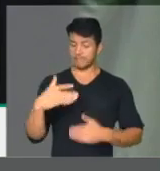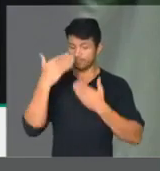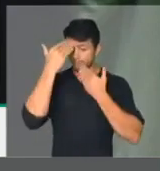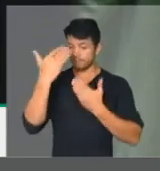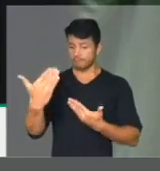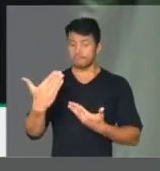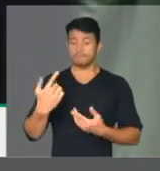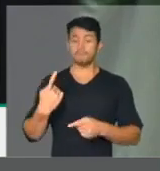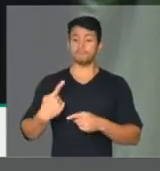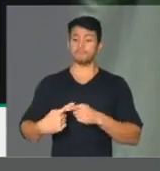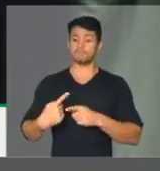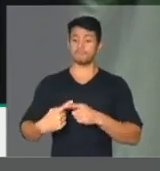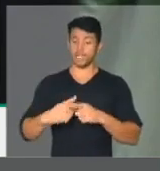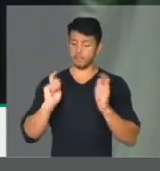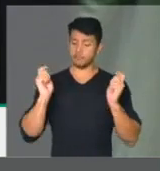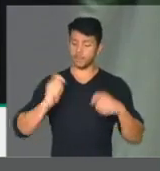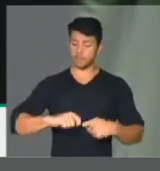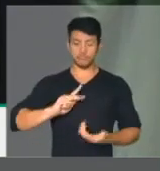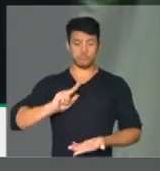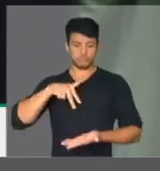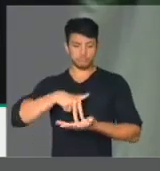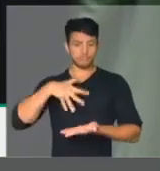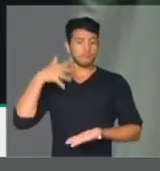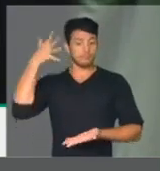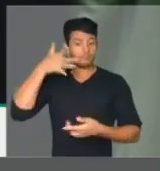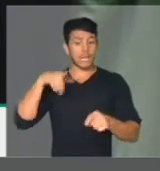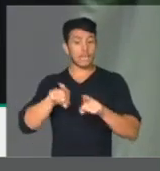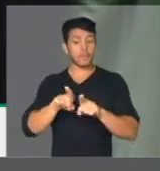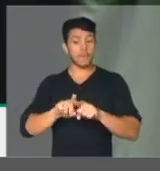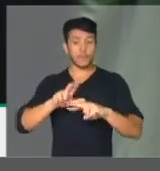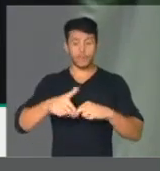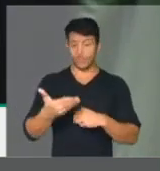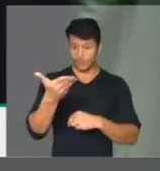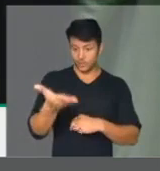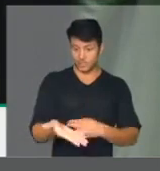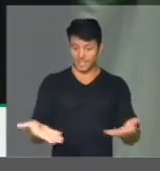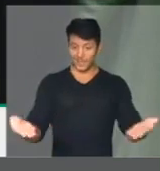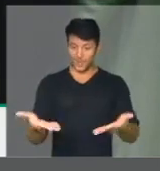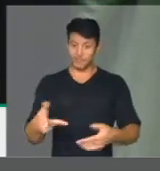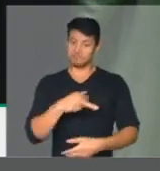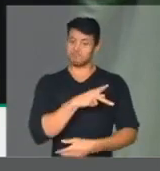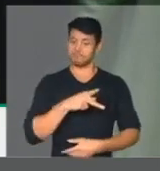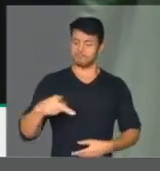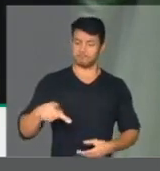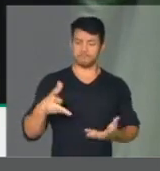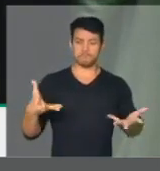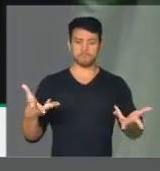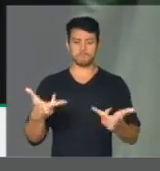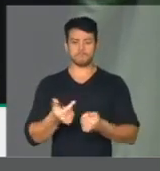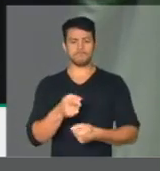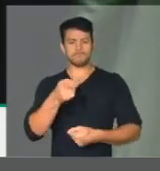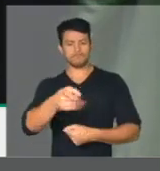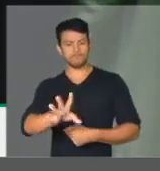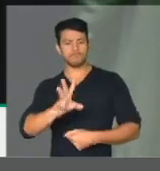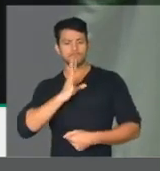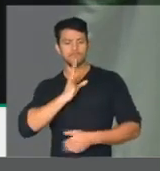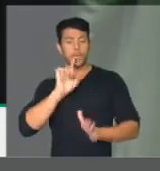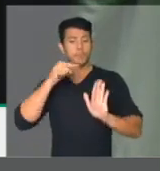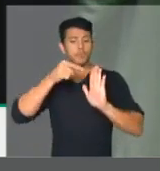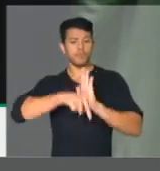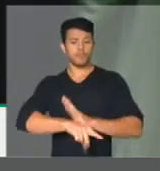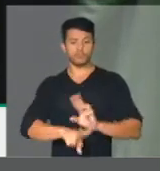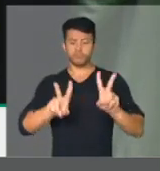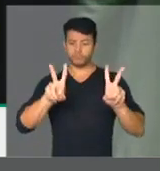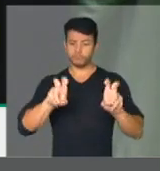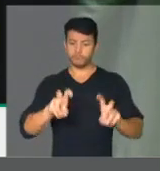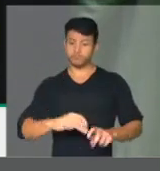pela oportunidade e a oportunidade de tê-lo aqui presidindo essa sessão. O senhor que conhece muito bem da matéria,